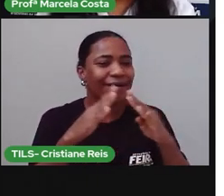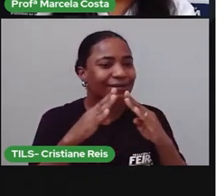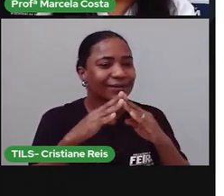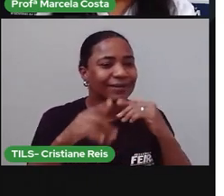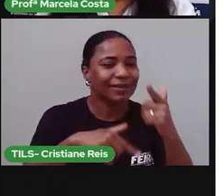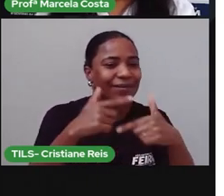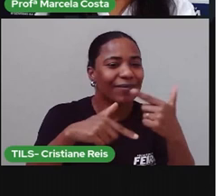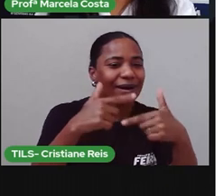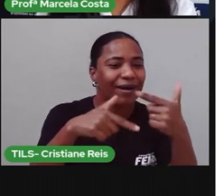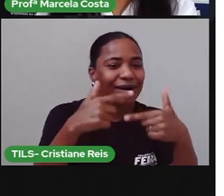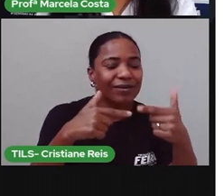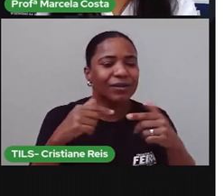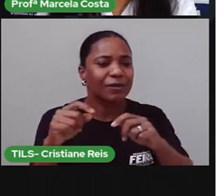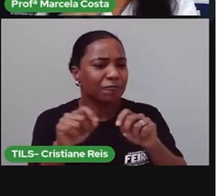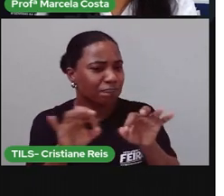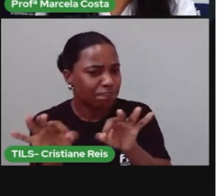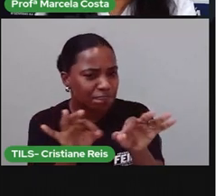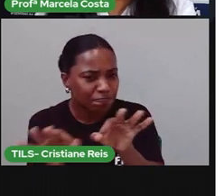tabela